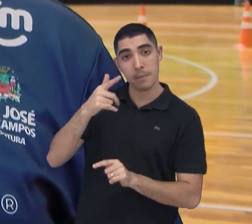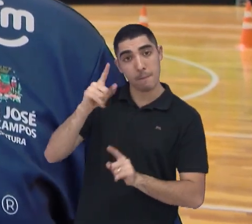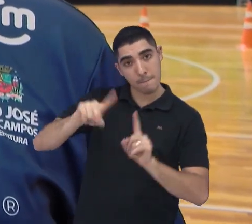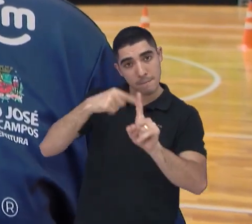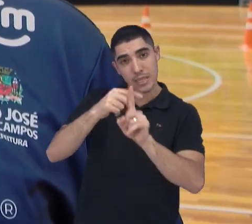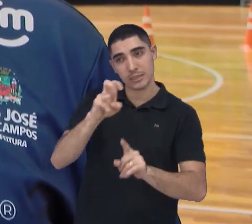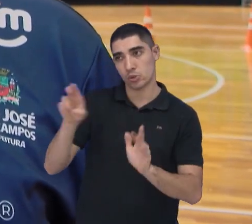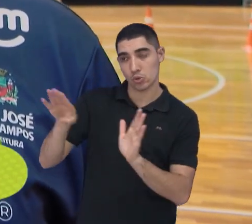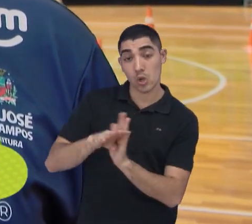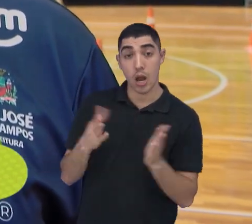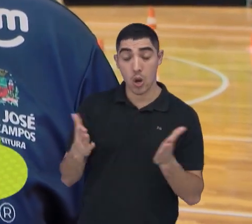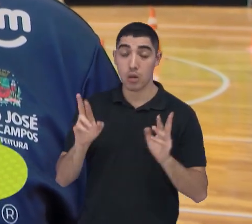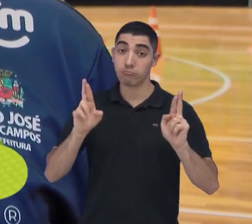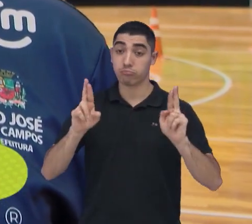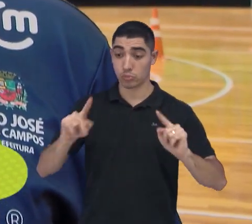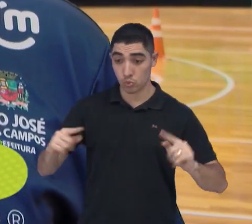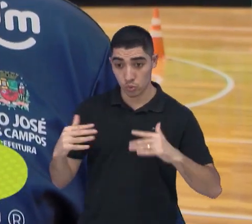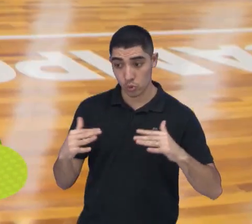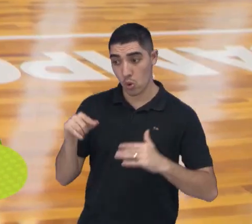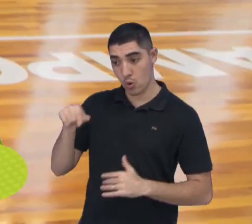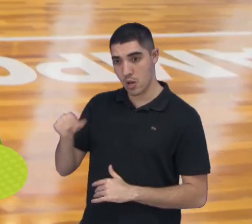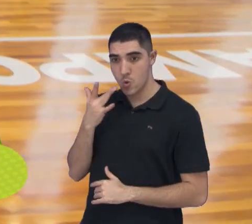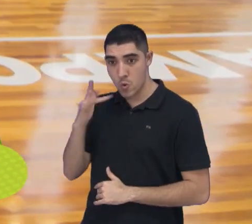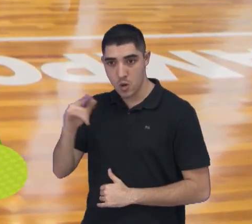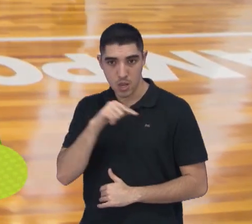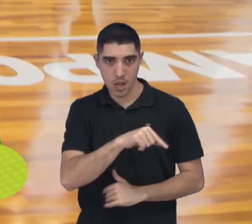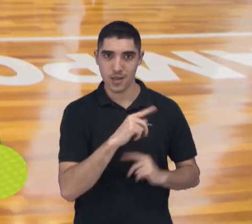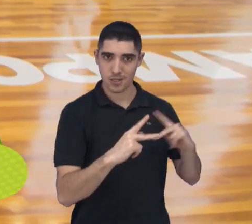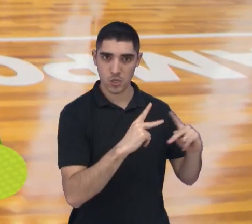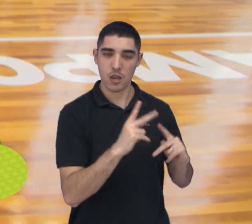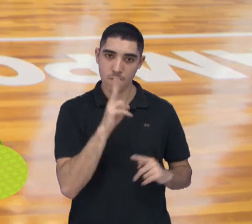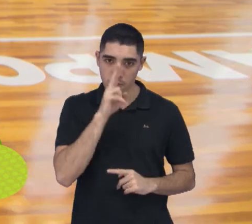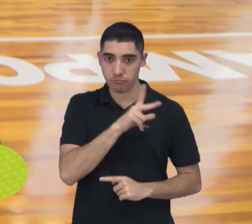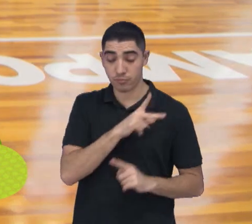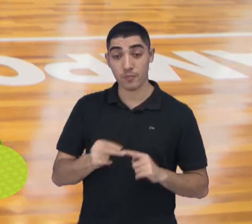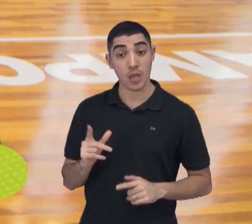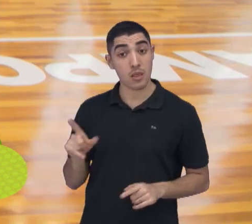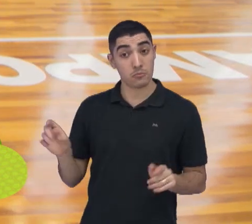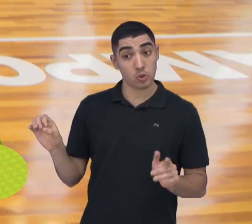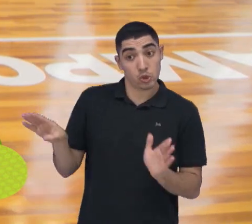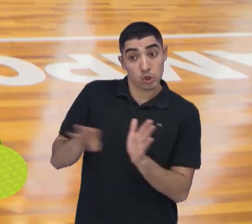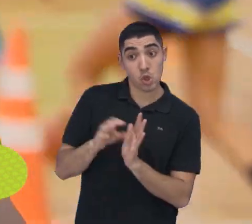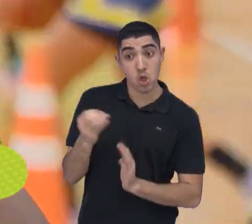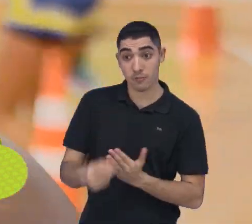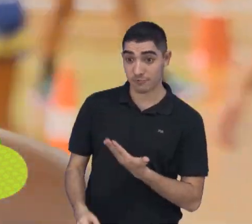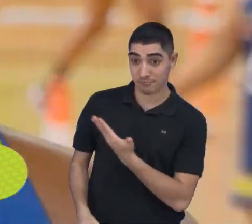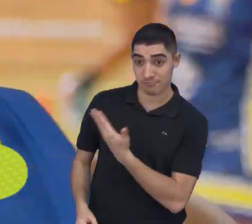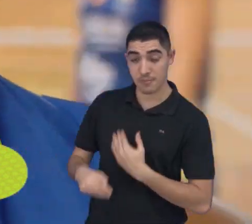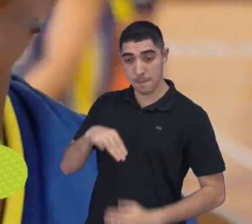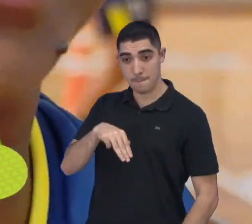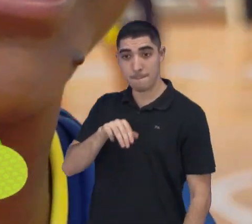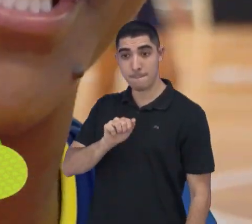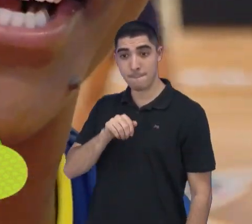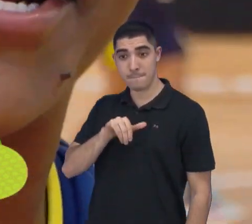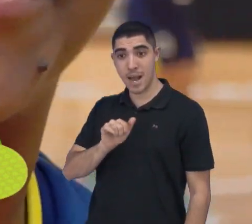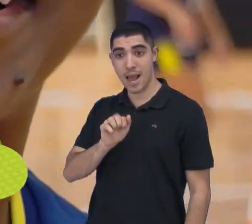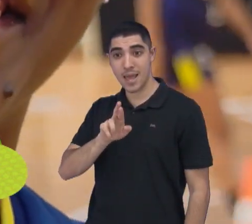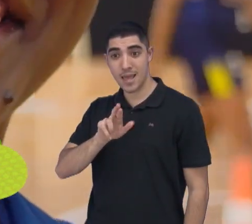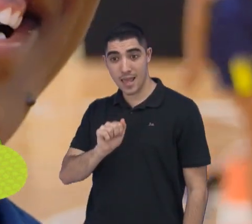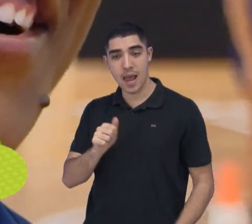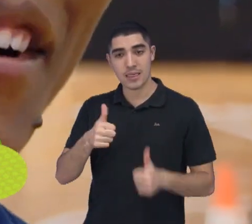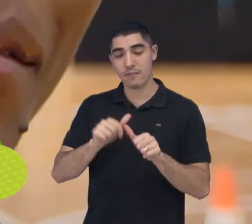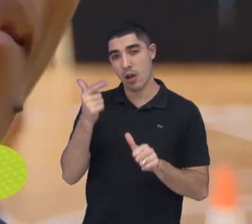jogo, uma boa estreia, que a estreia com o pé direito. Entre as recém-chegadas está Mayaram. A ala estava no